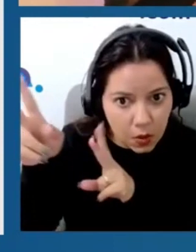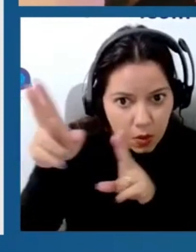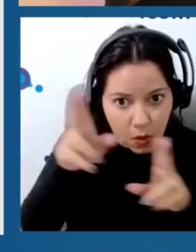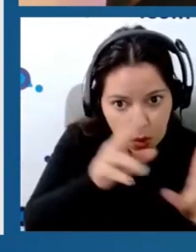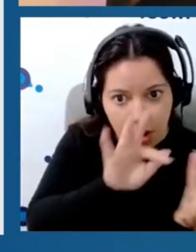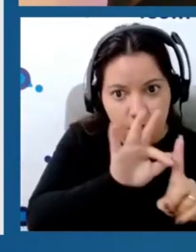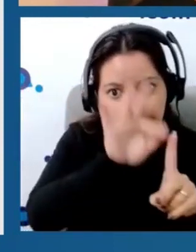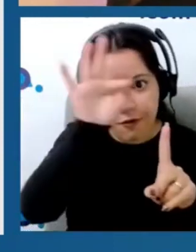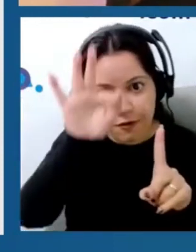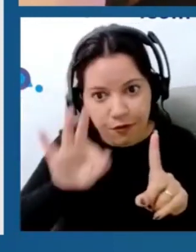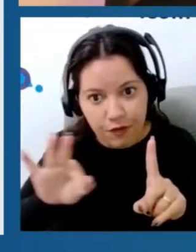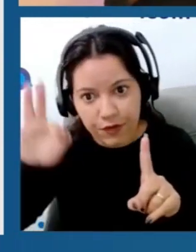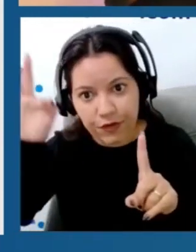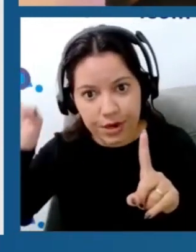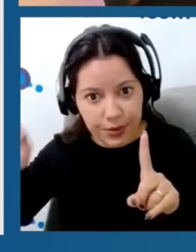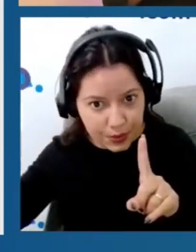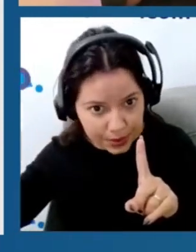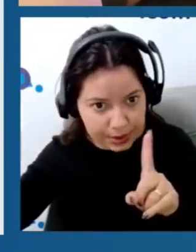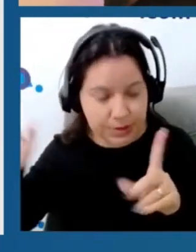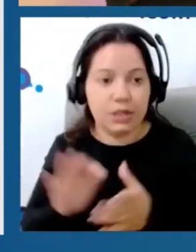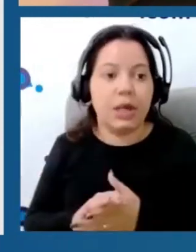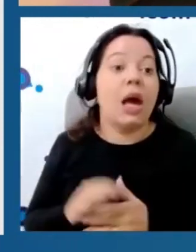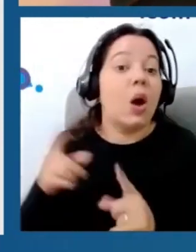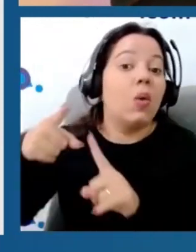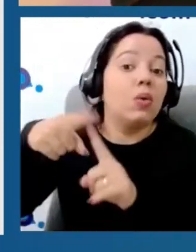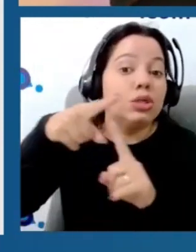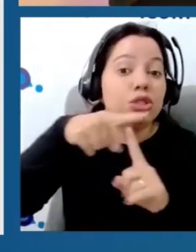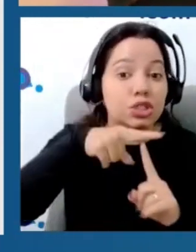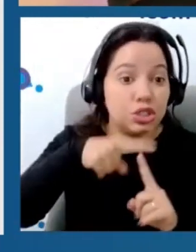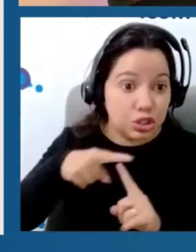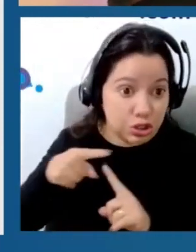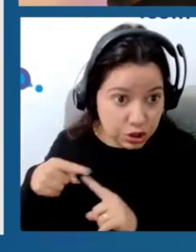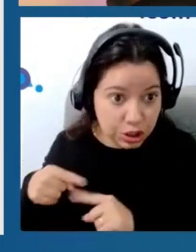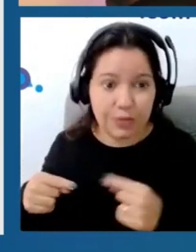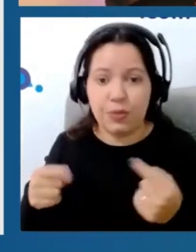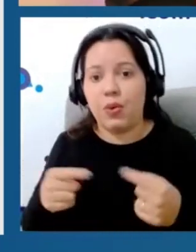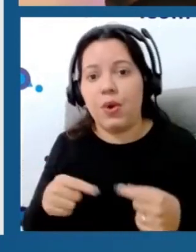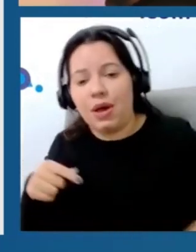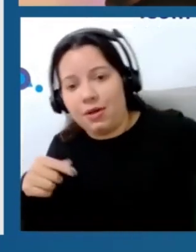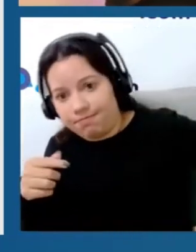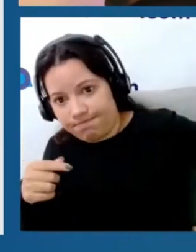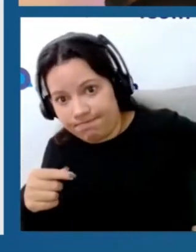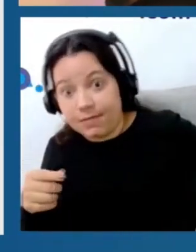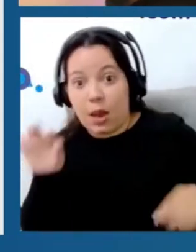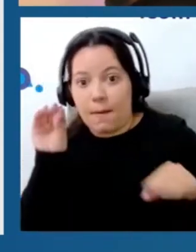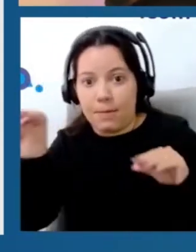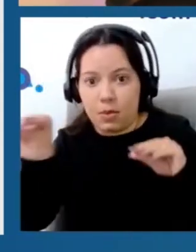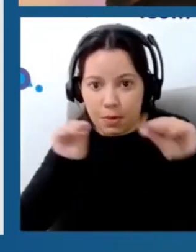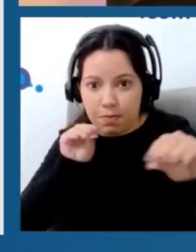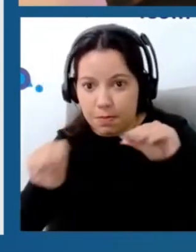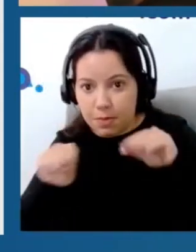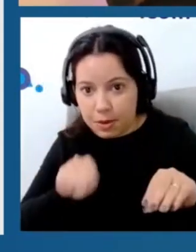estimulação e da intensidade de estimulação. O tipo de aplicação e o local de aplicação dos eletrodos. A